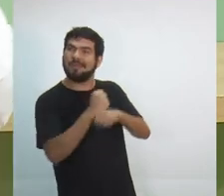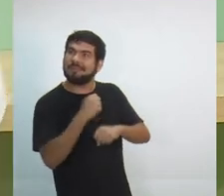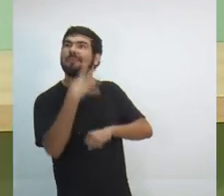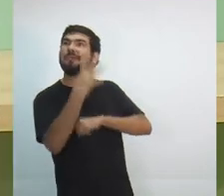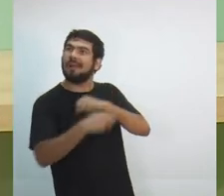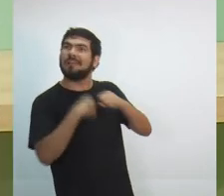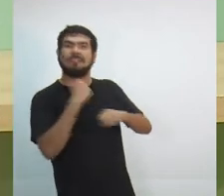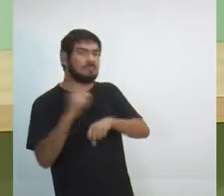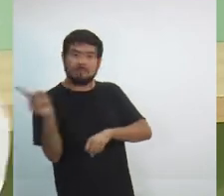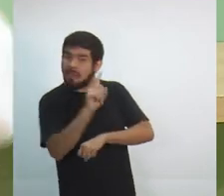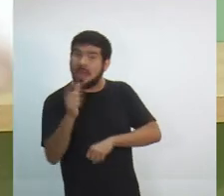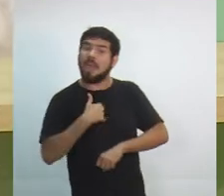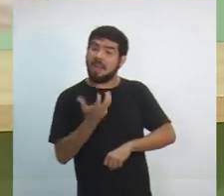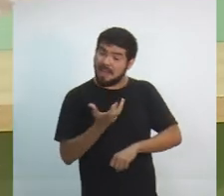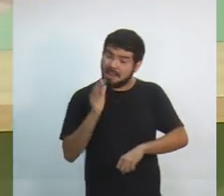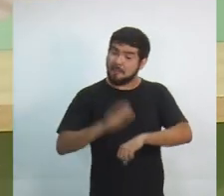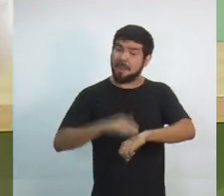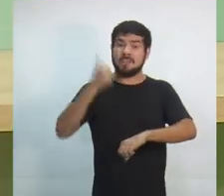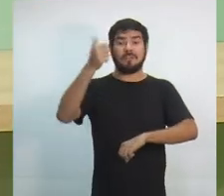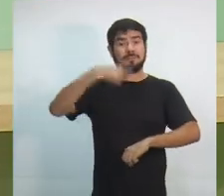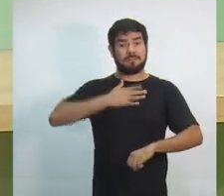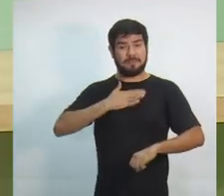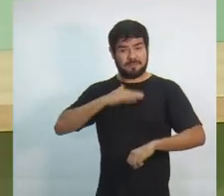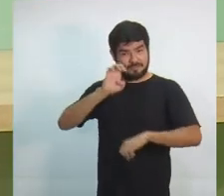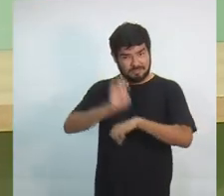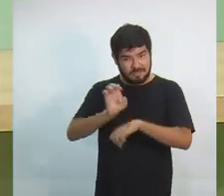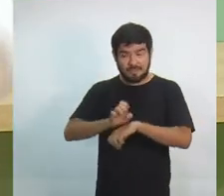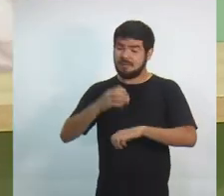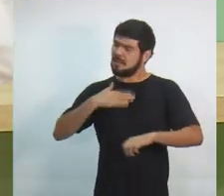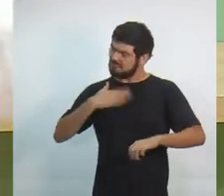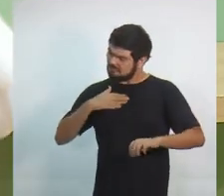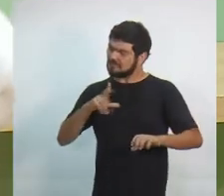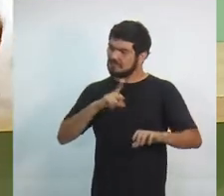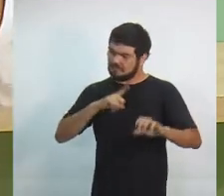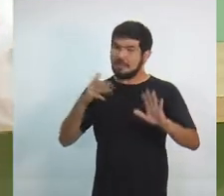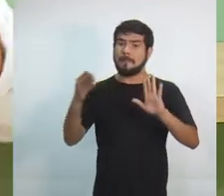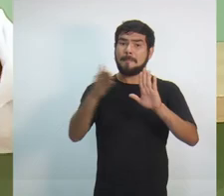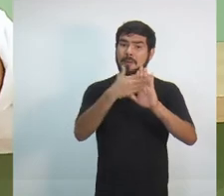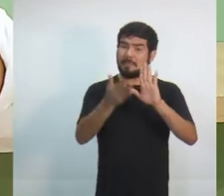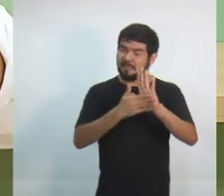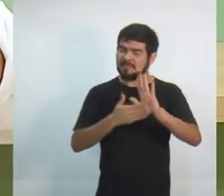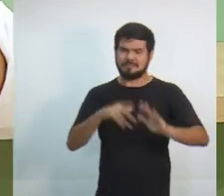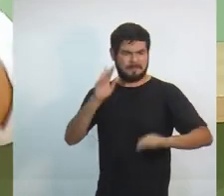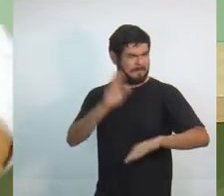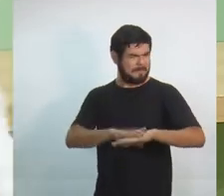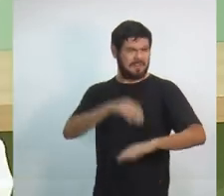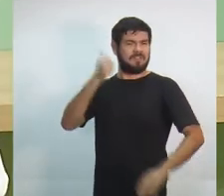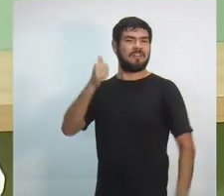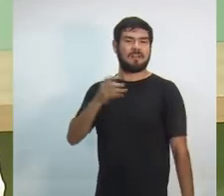estado, nós temos as melhores propostas e as melhores propostas é 40, é Davi.